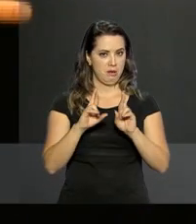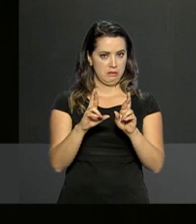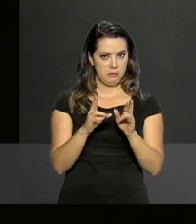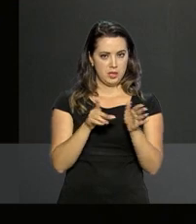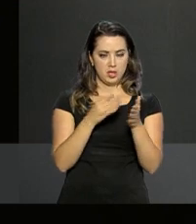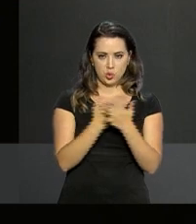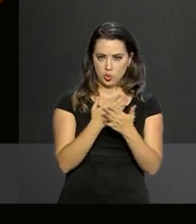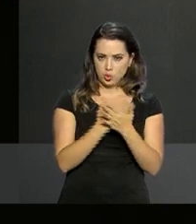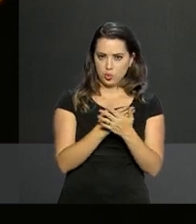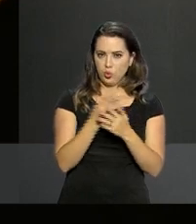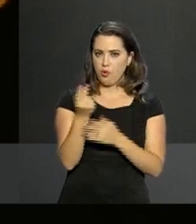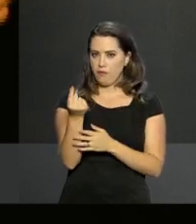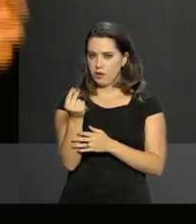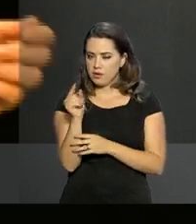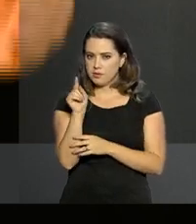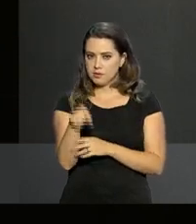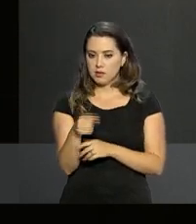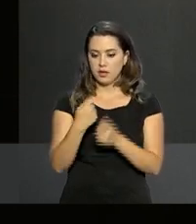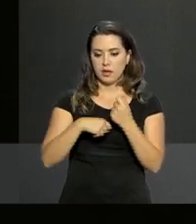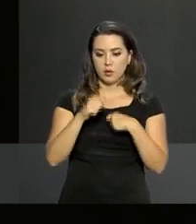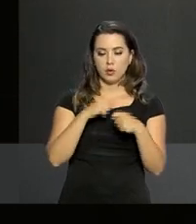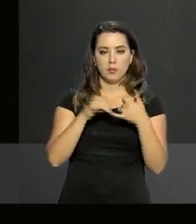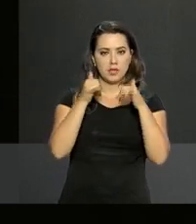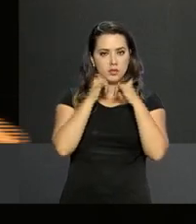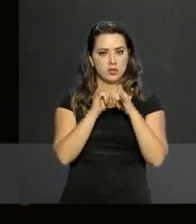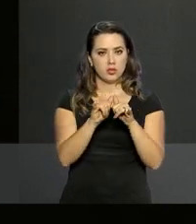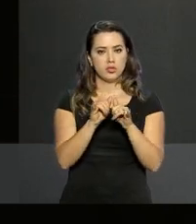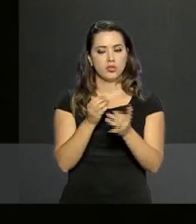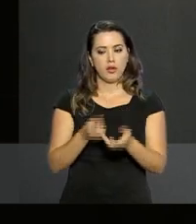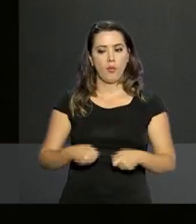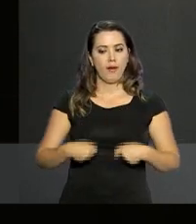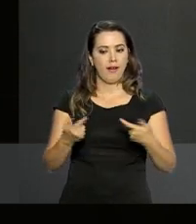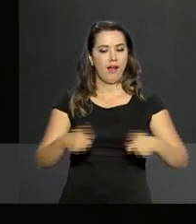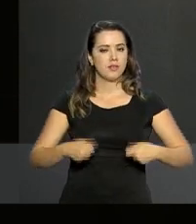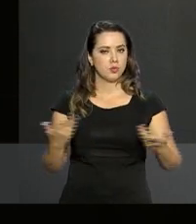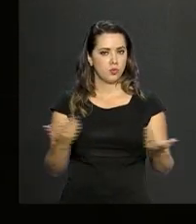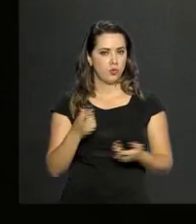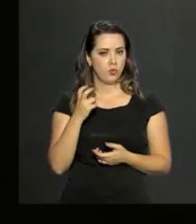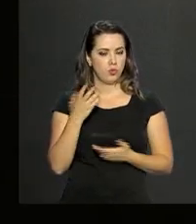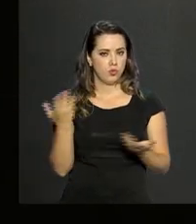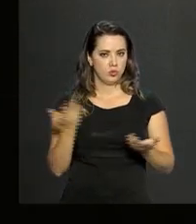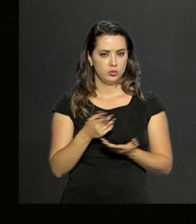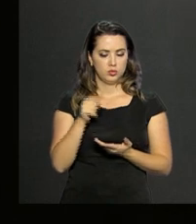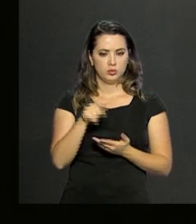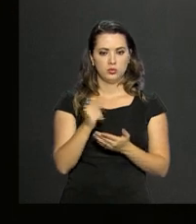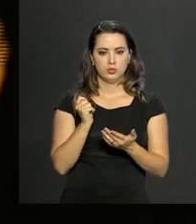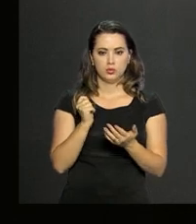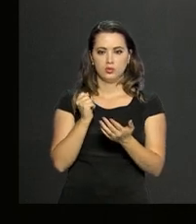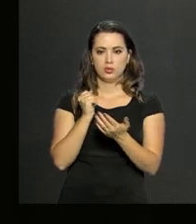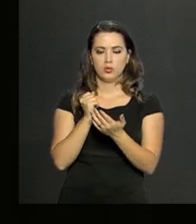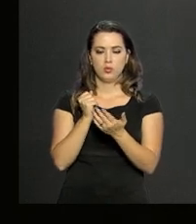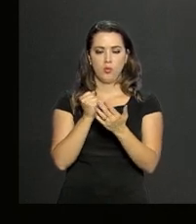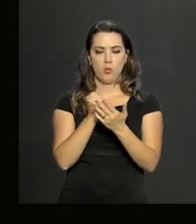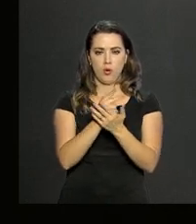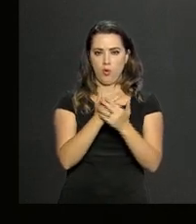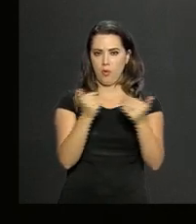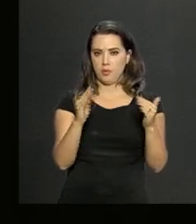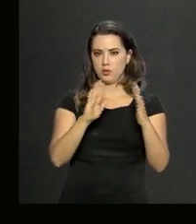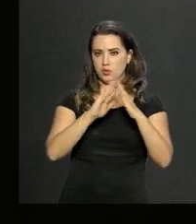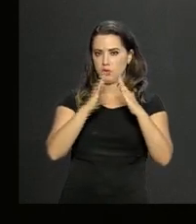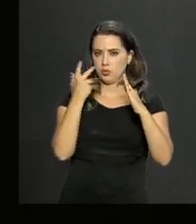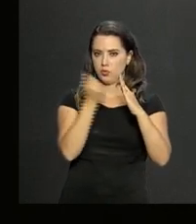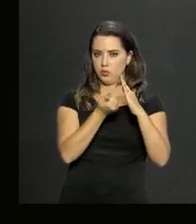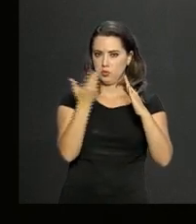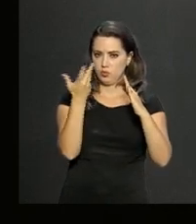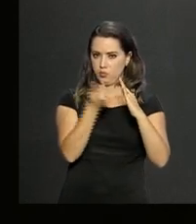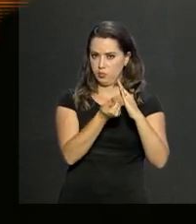anos, a economia de energia já vai compensar o gasto que está sendo feito com a instalação dos